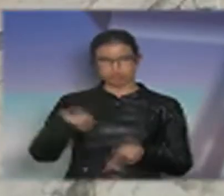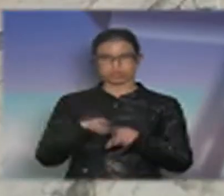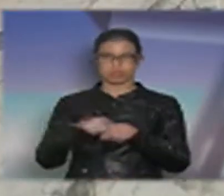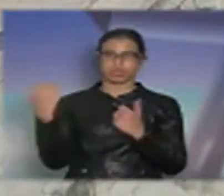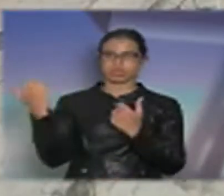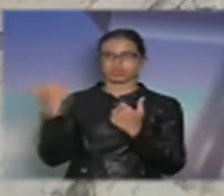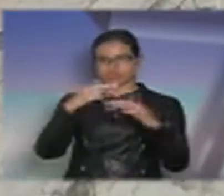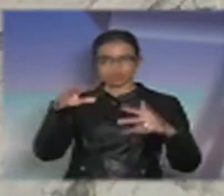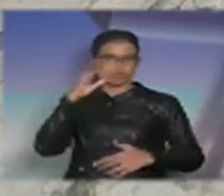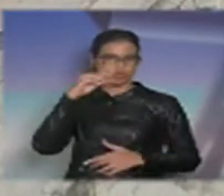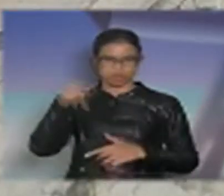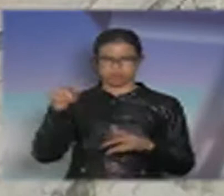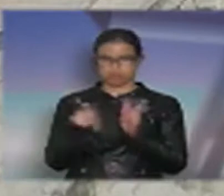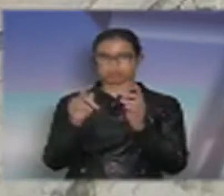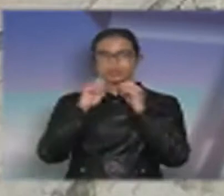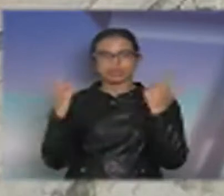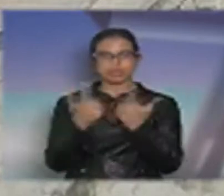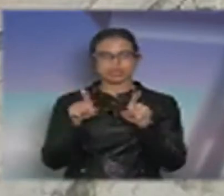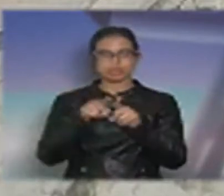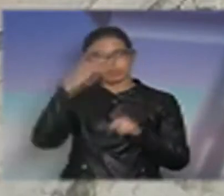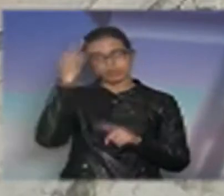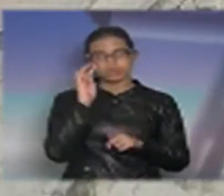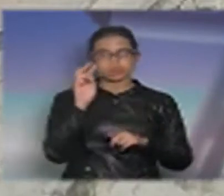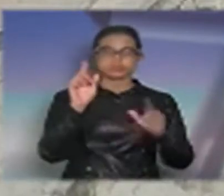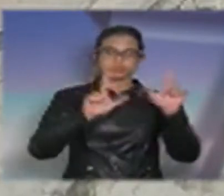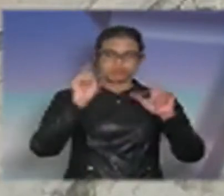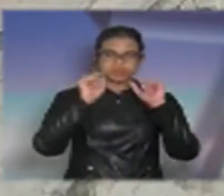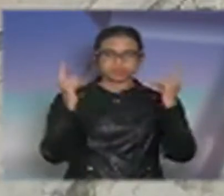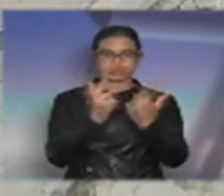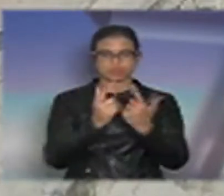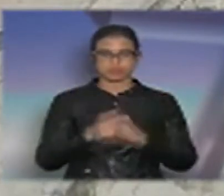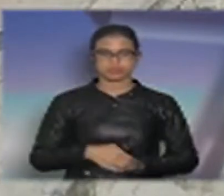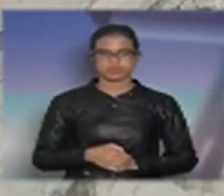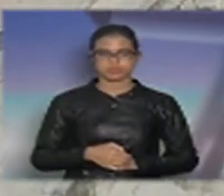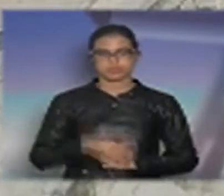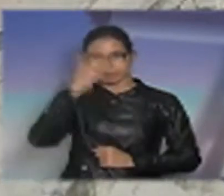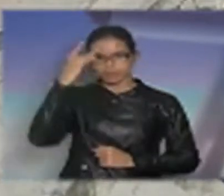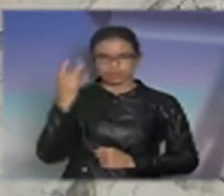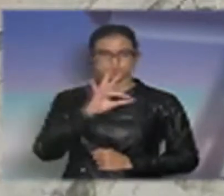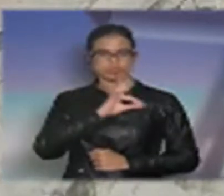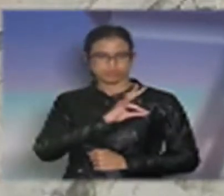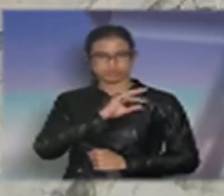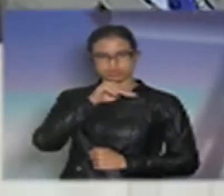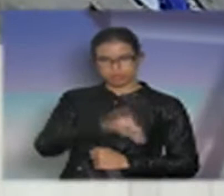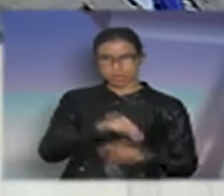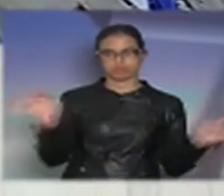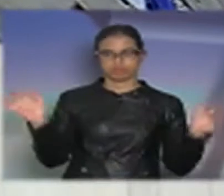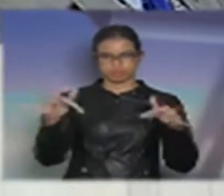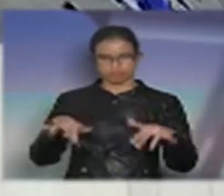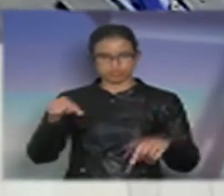presentes aqui na Assembleia, a todos que nos assistem pela TV Assembleia, senhoras policiais militares aqui presentes.